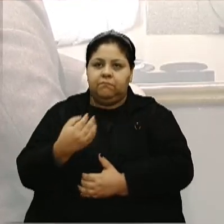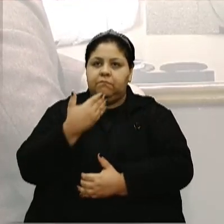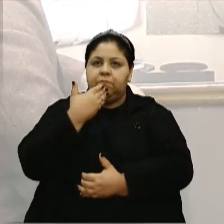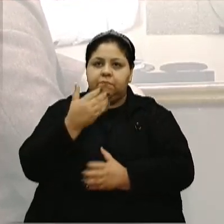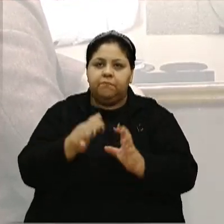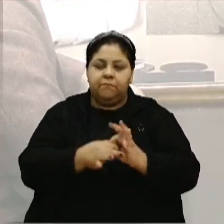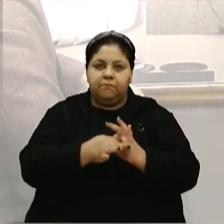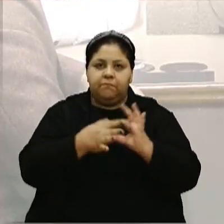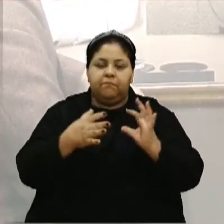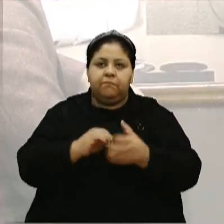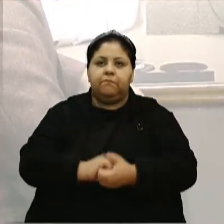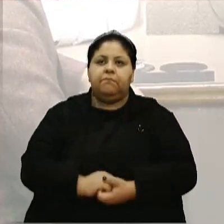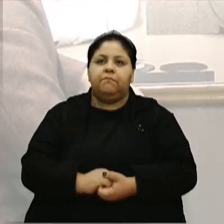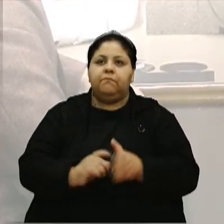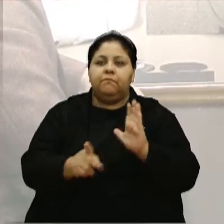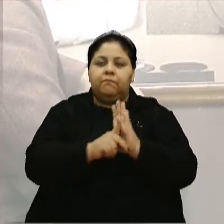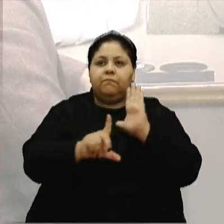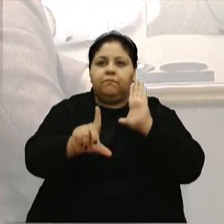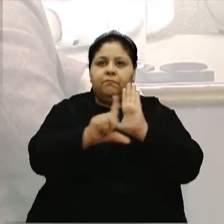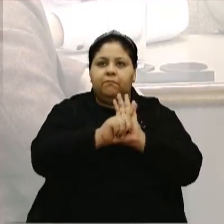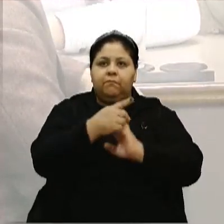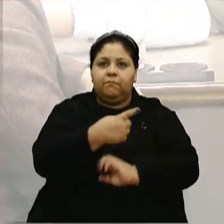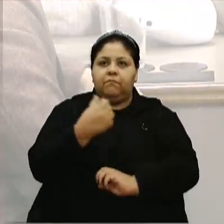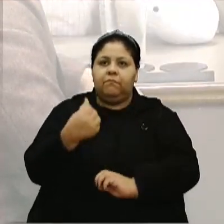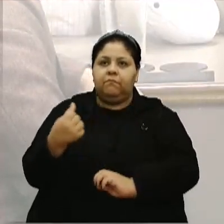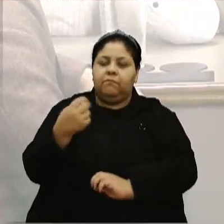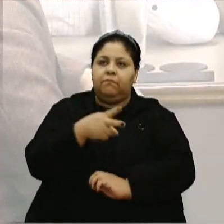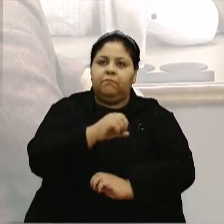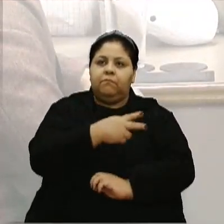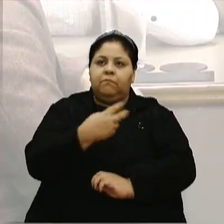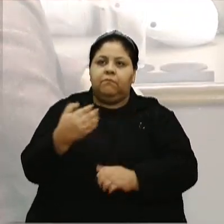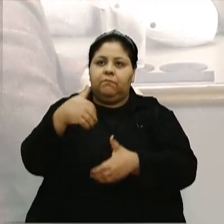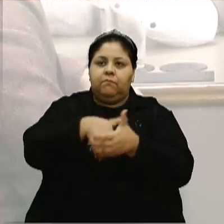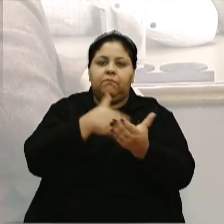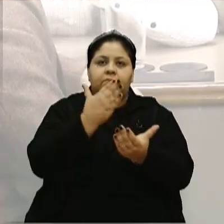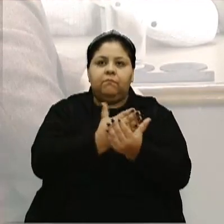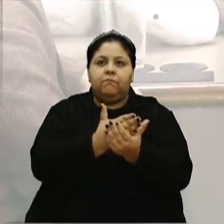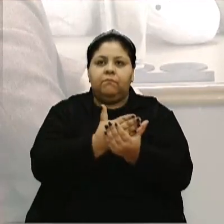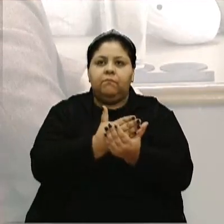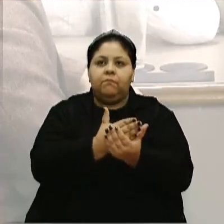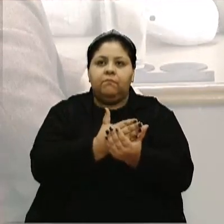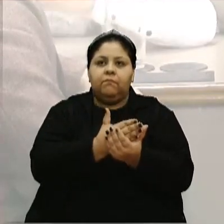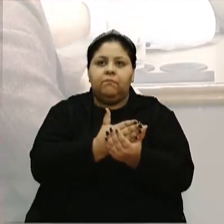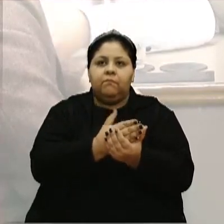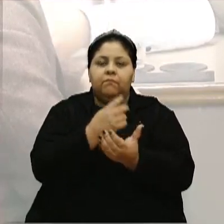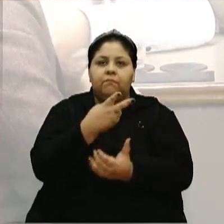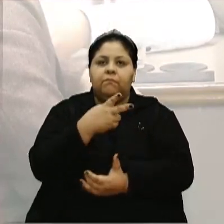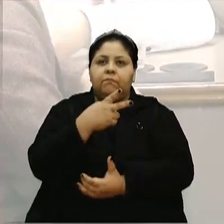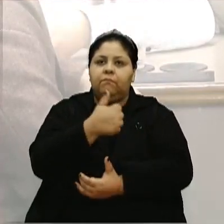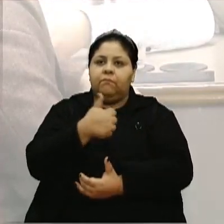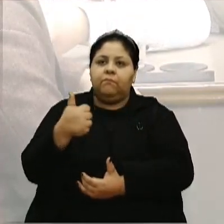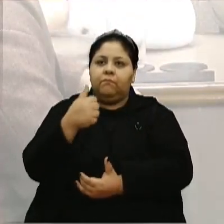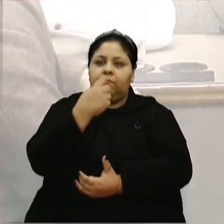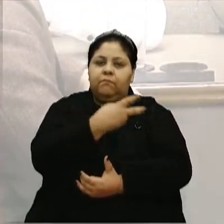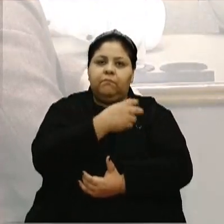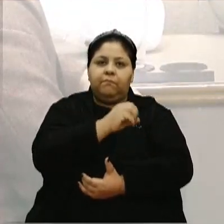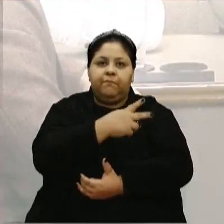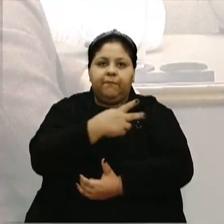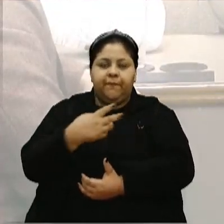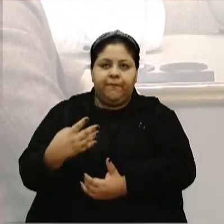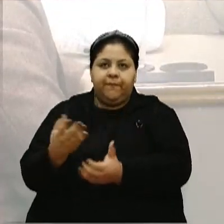Parecer favorável ao projeto de lei nº 166, 2024, contido no processo nº 211, 2024.